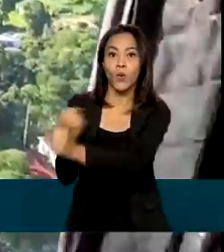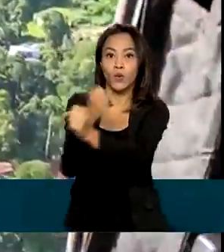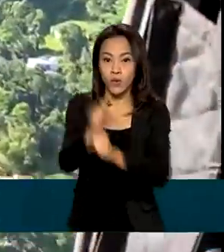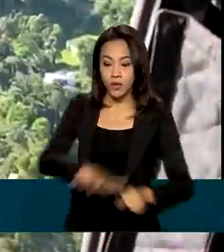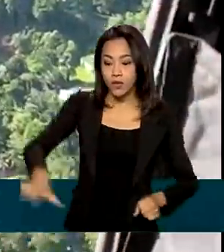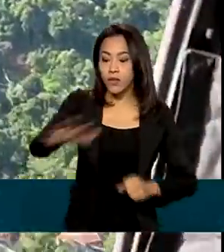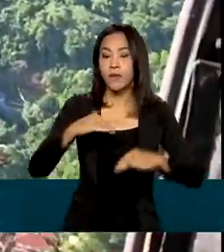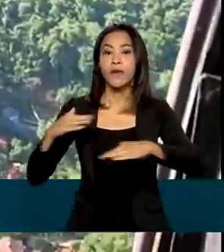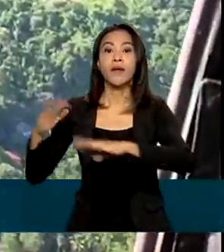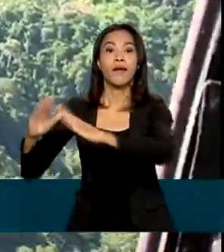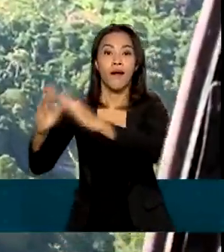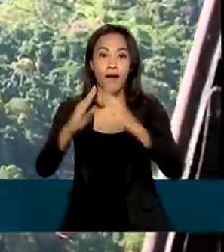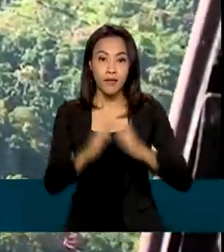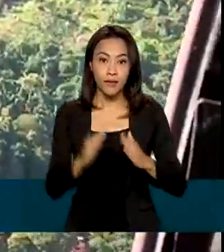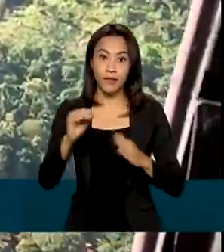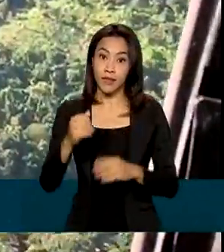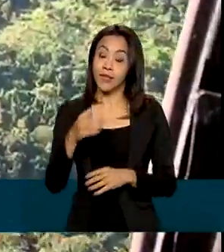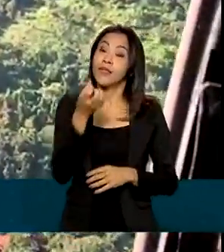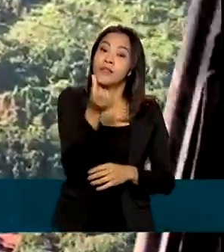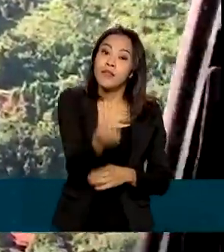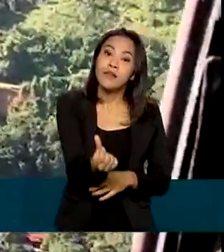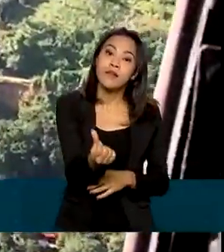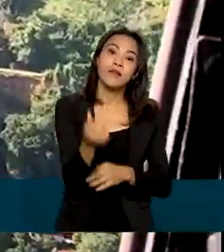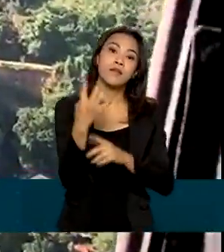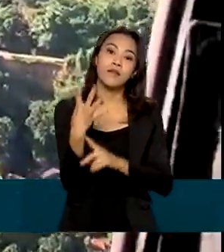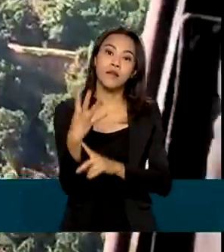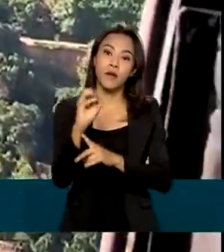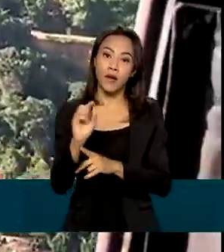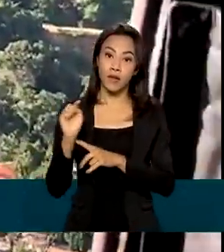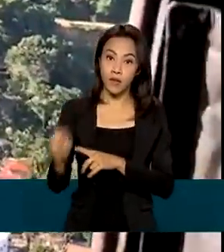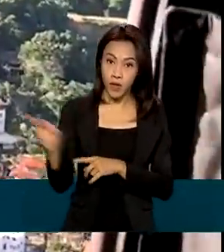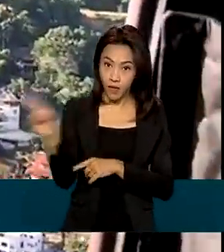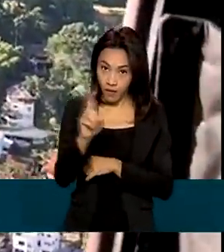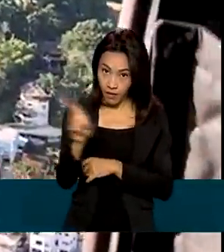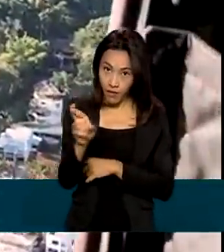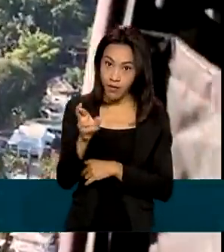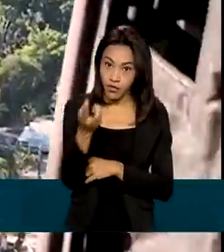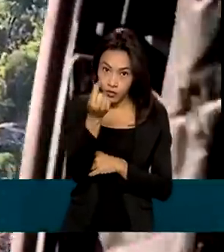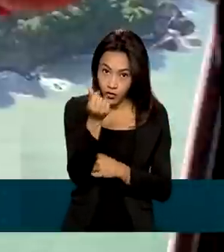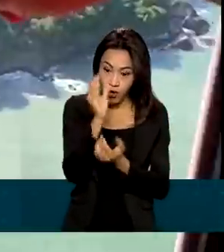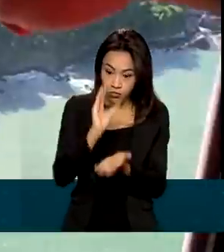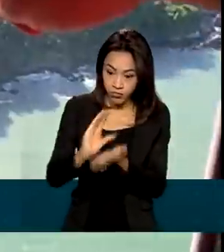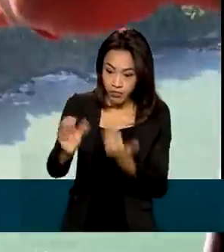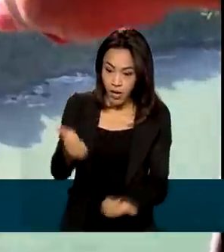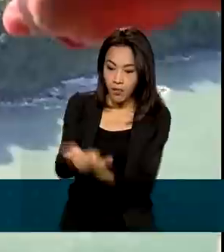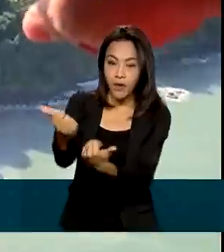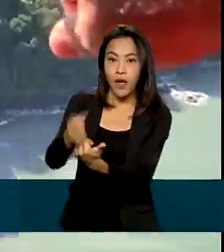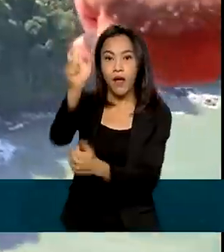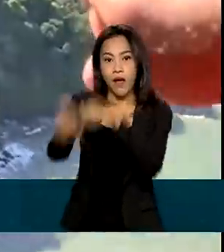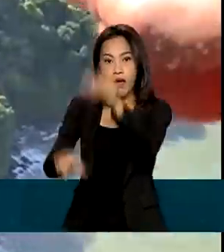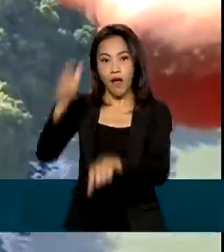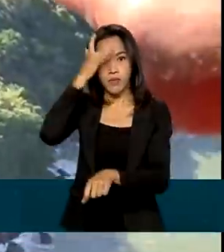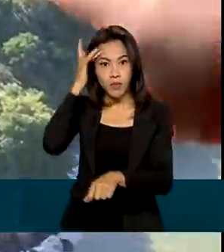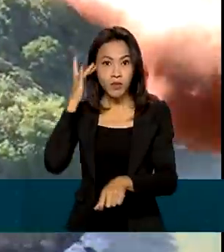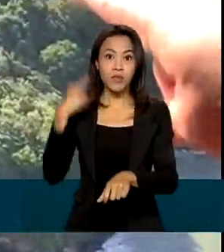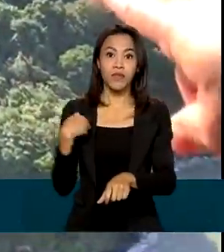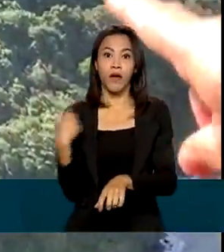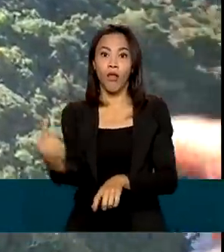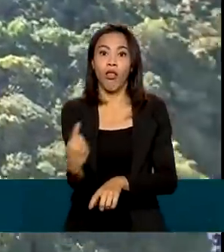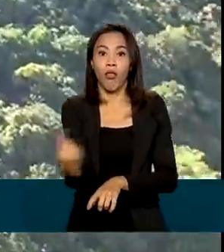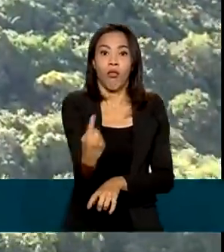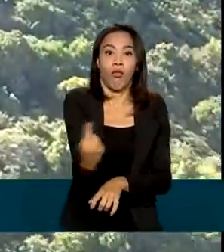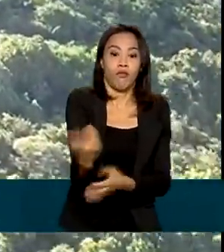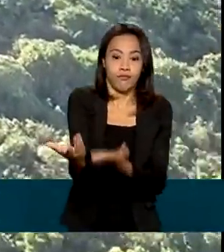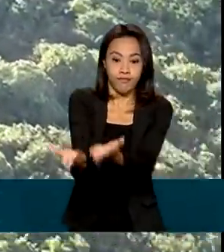Reis e destina R 740 mil para ações da Defesa Civil no atendimento aos moradores que ficaram isolados.